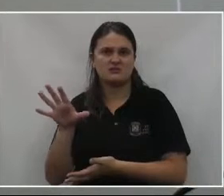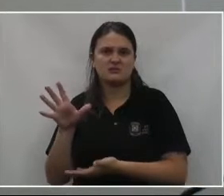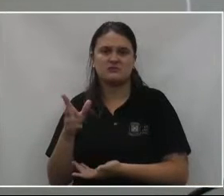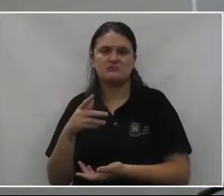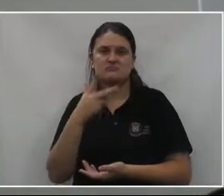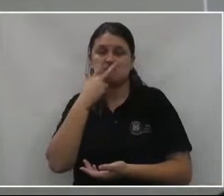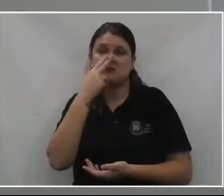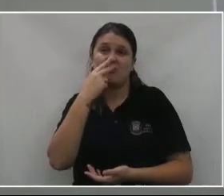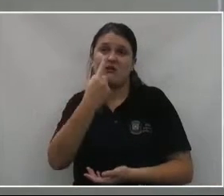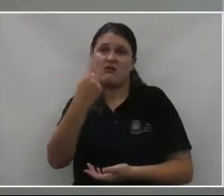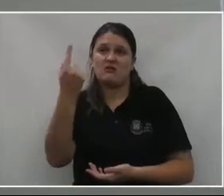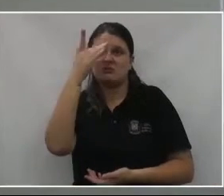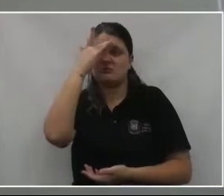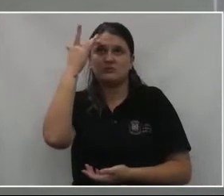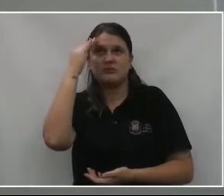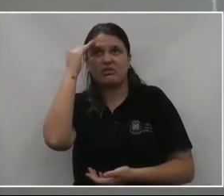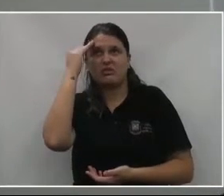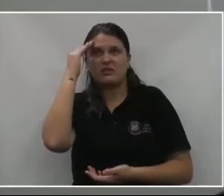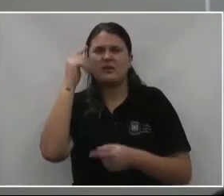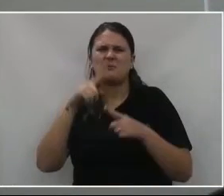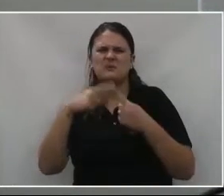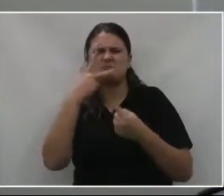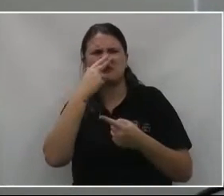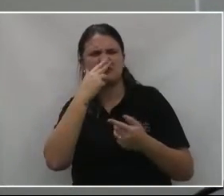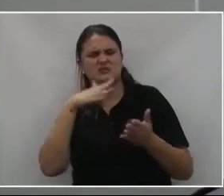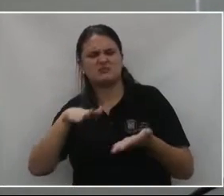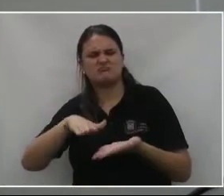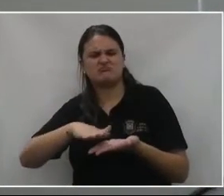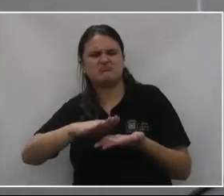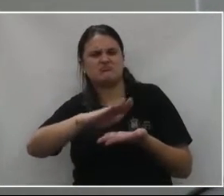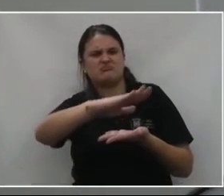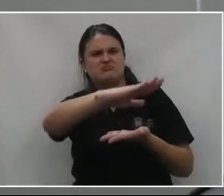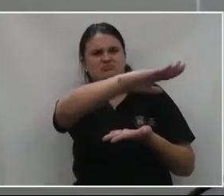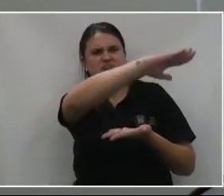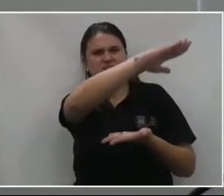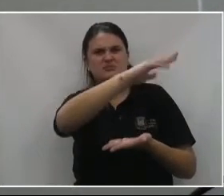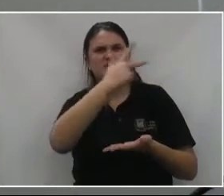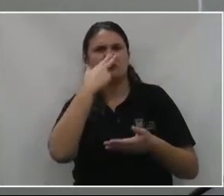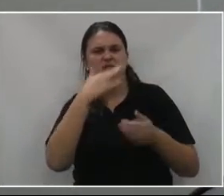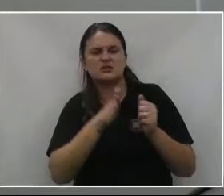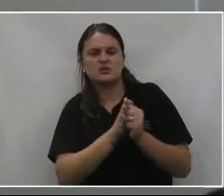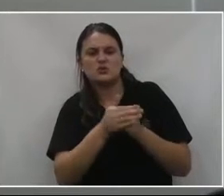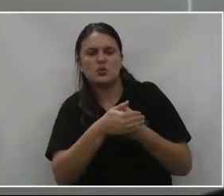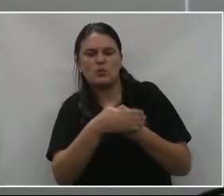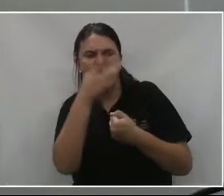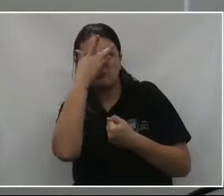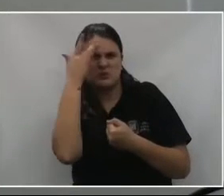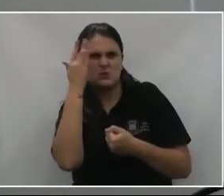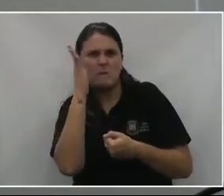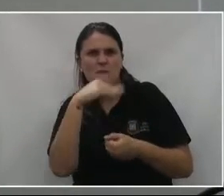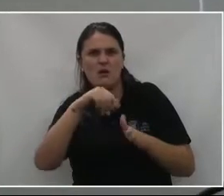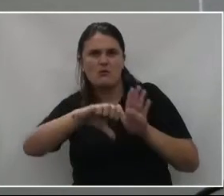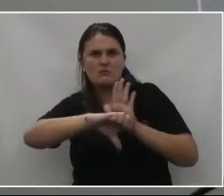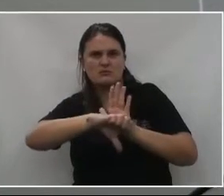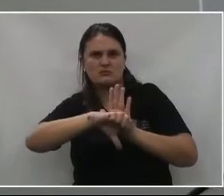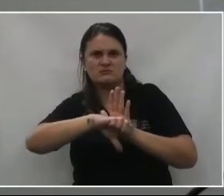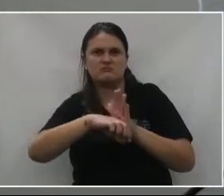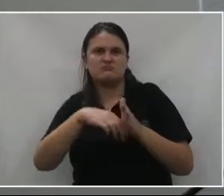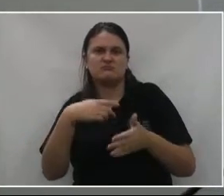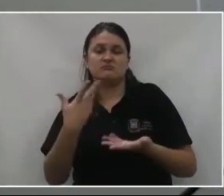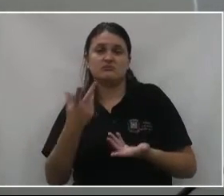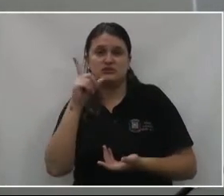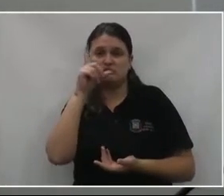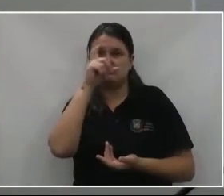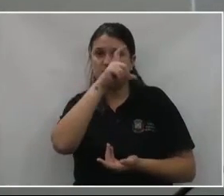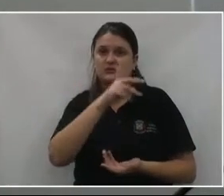Cada um tem uma, mas feito uma rampa aí, isso aí serve para brigo de vagabundo à noite. é complicado.